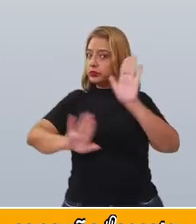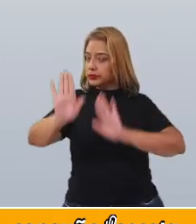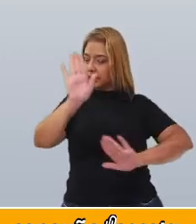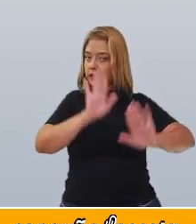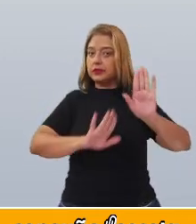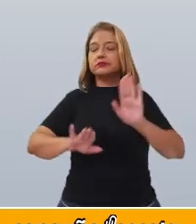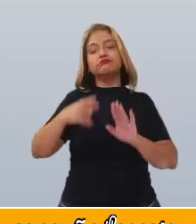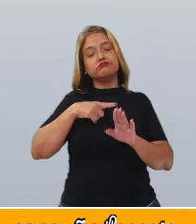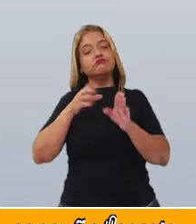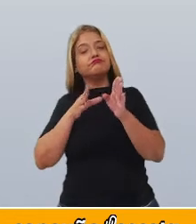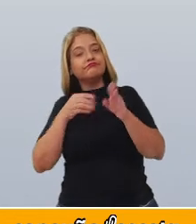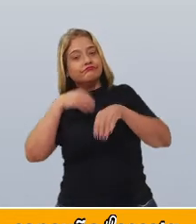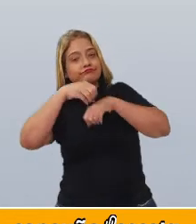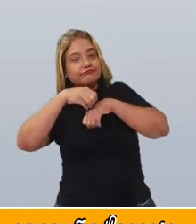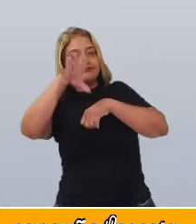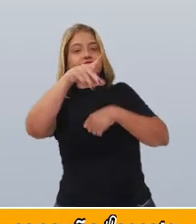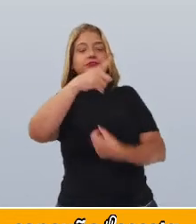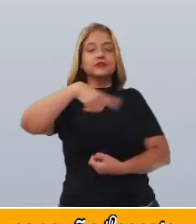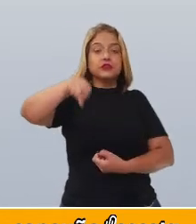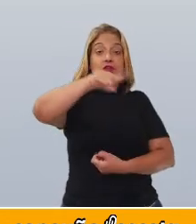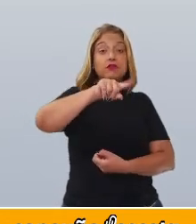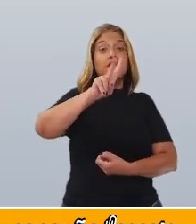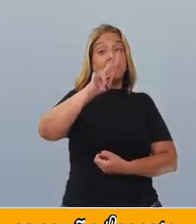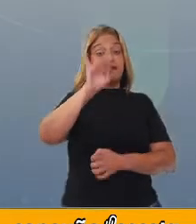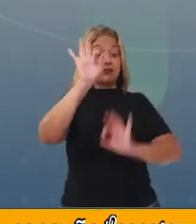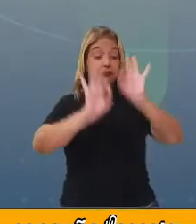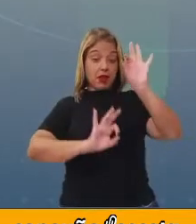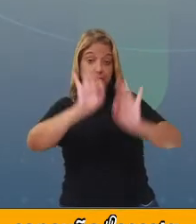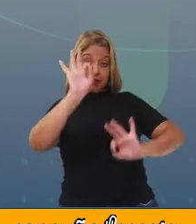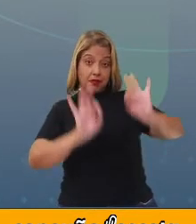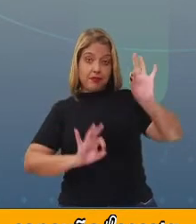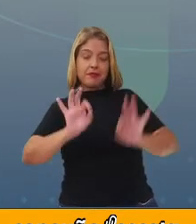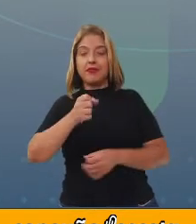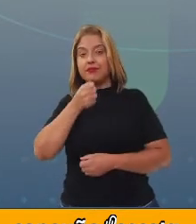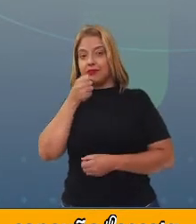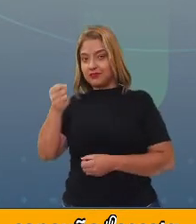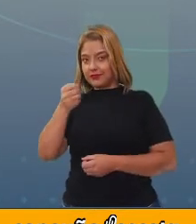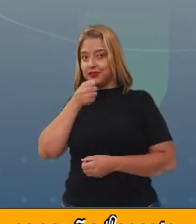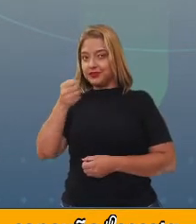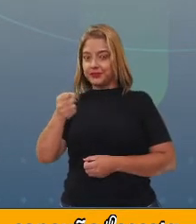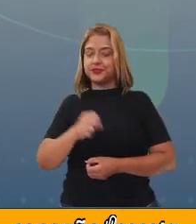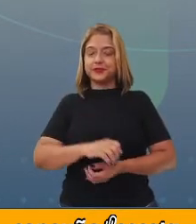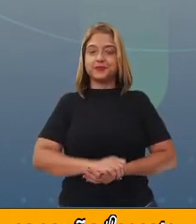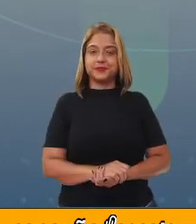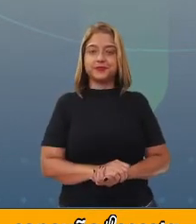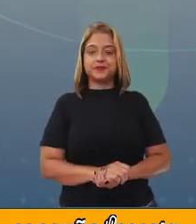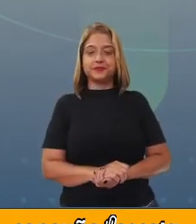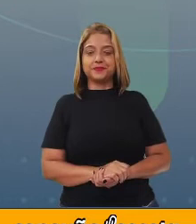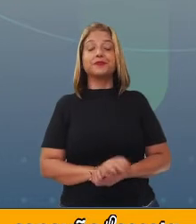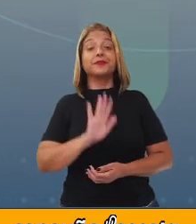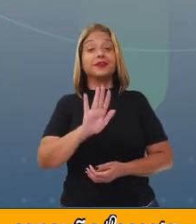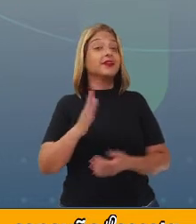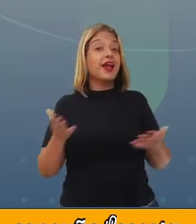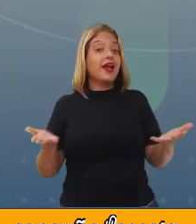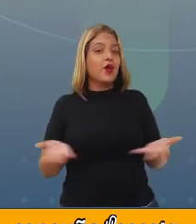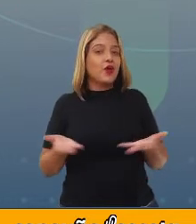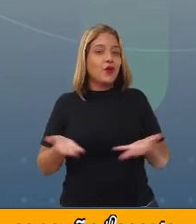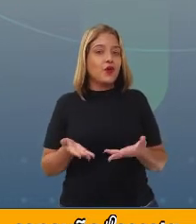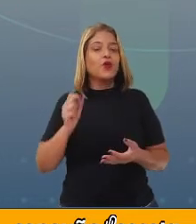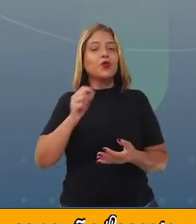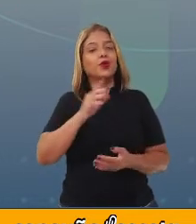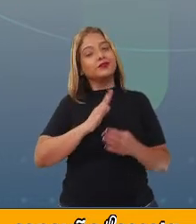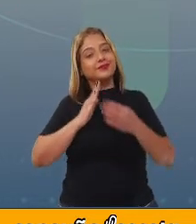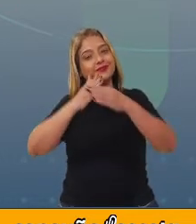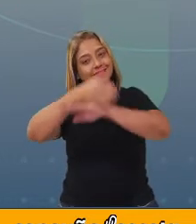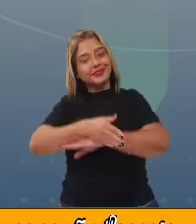algumas dicas para quando você for construir a sua entrevista. E que tal acessar o